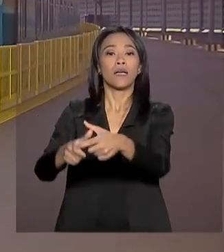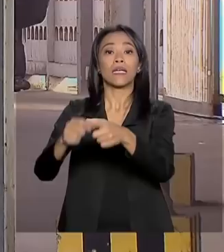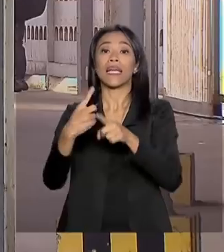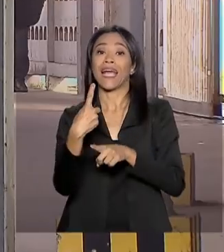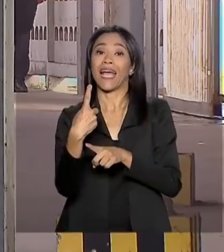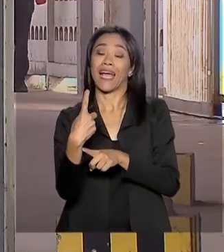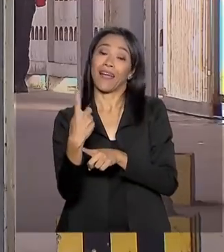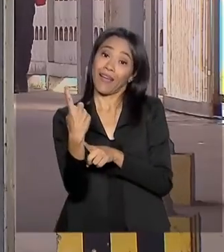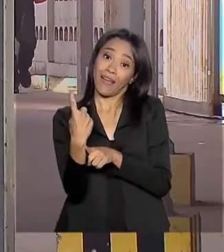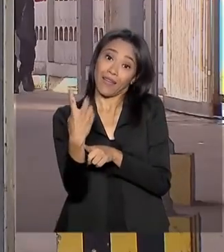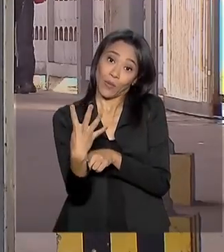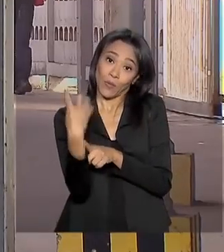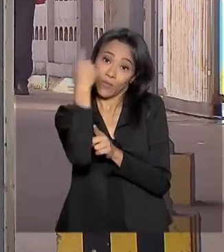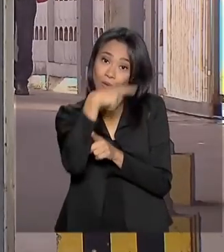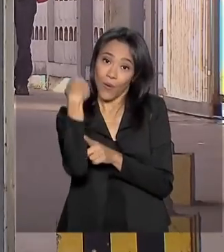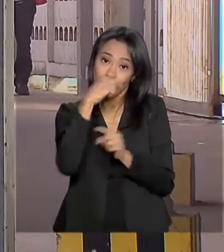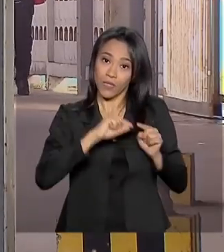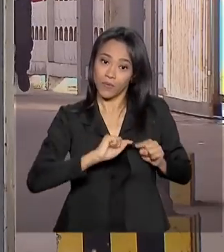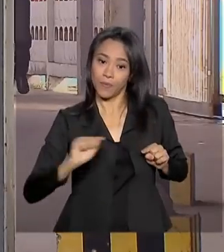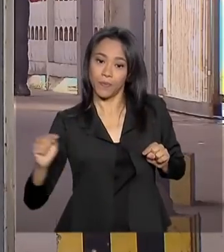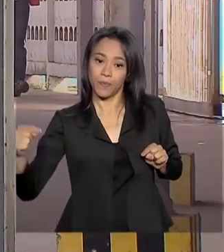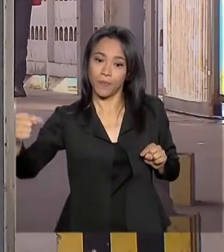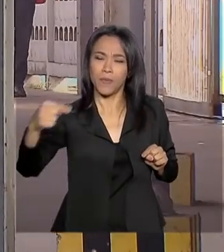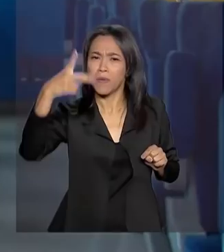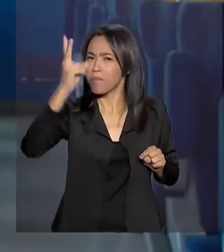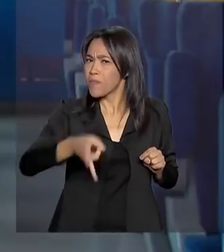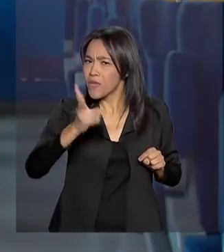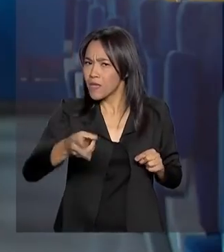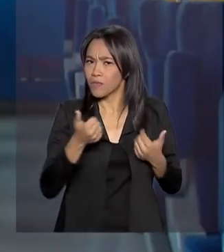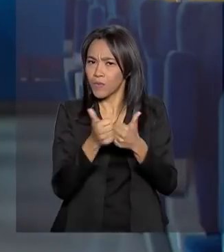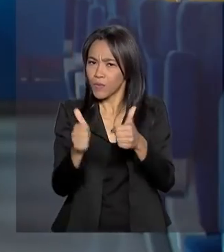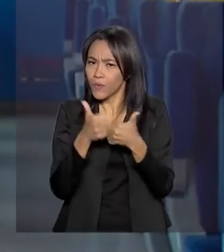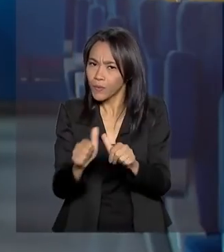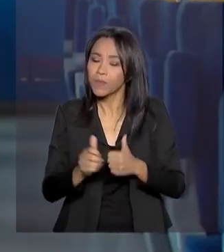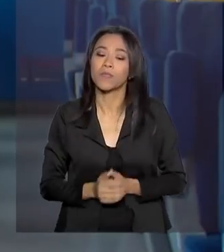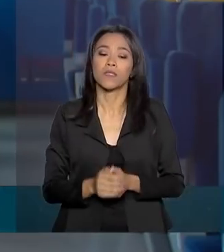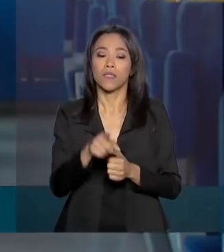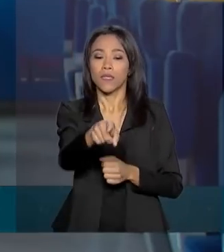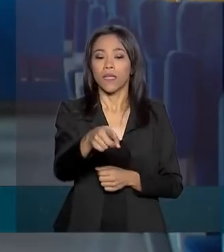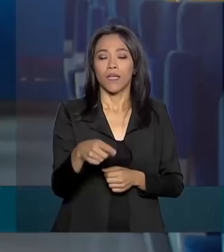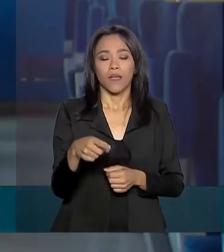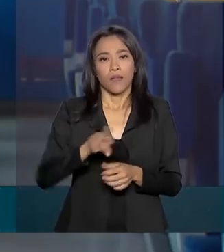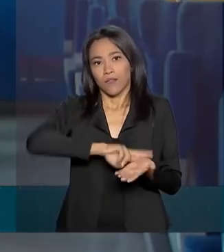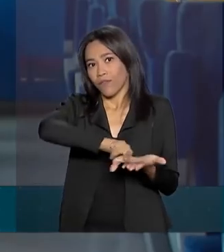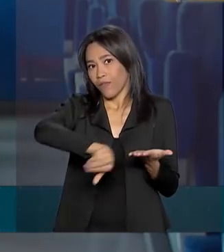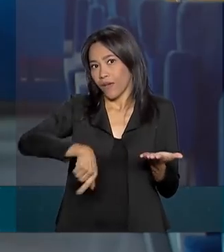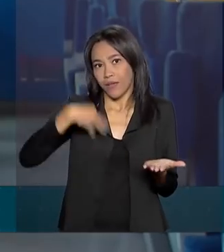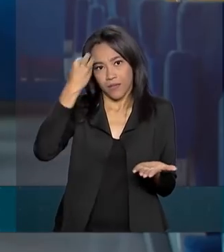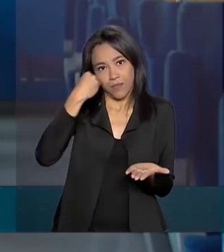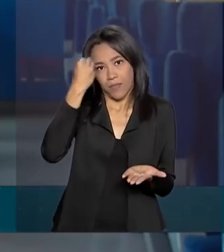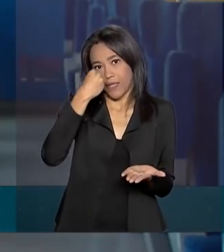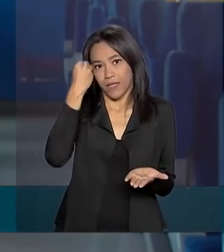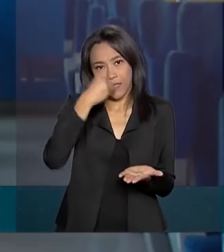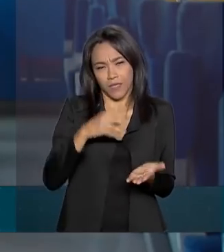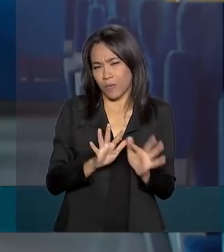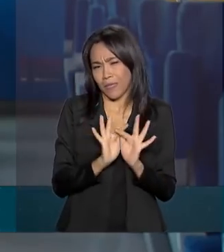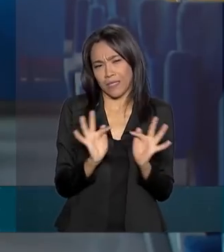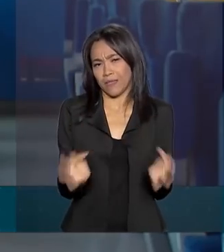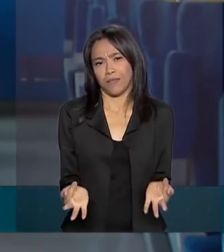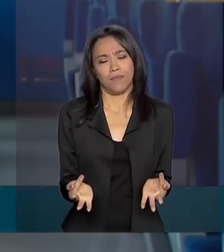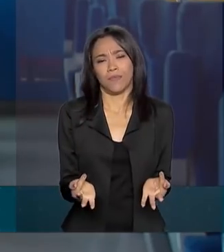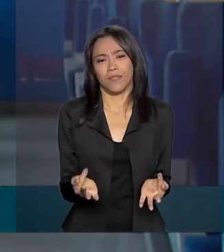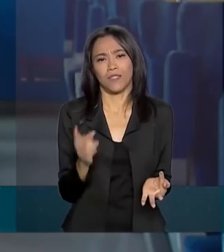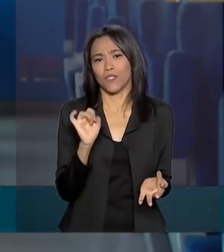horas. Praticamente o mesmo tempo de ônibus. Você vive várias experiências aqui dentro, né? Não é simplesmente